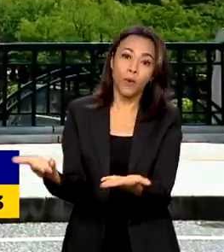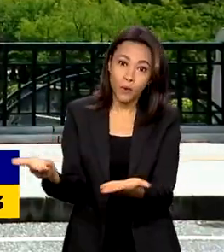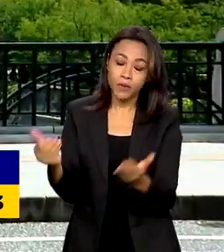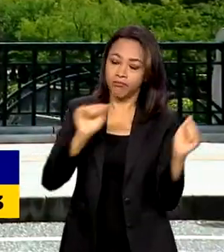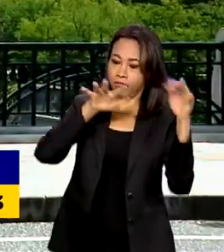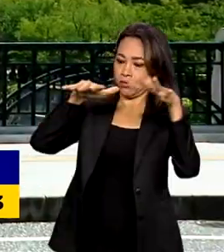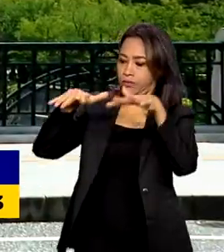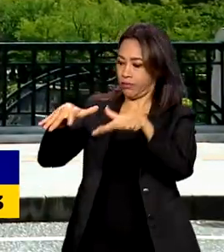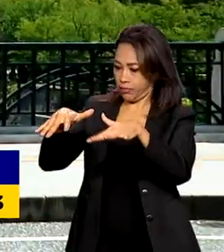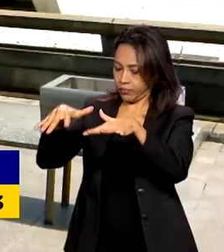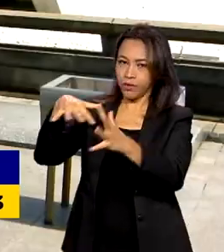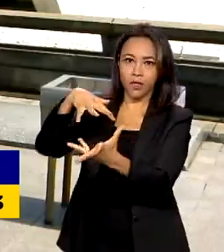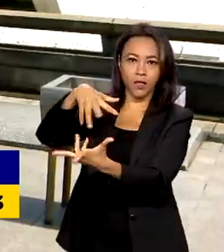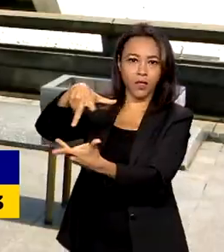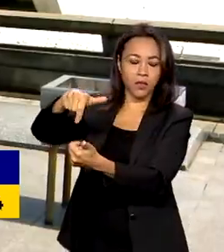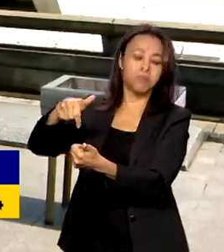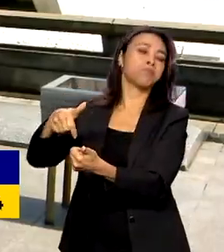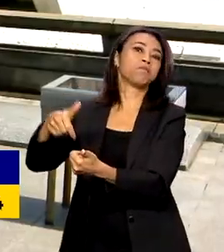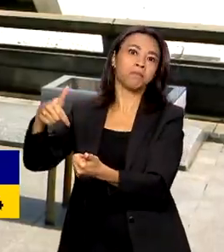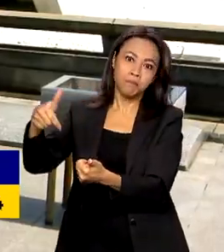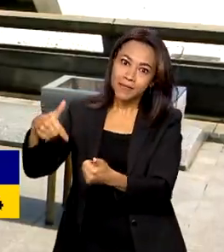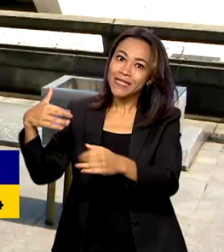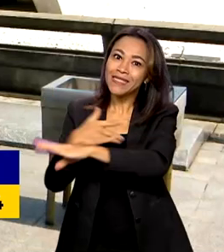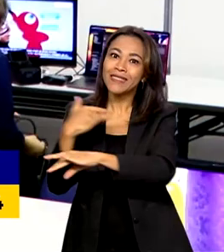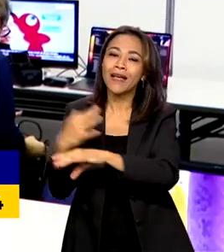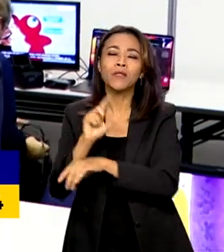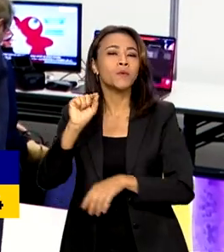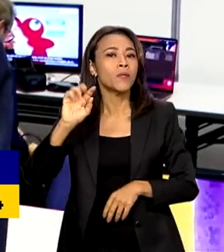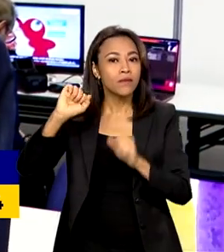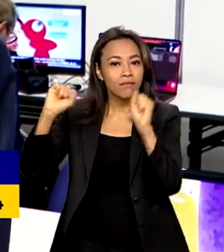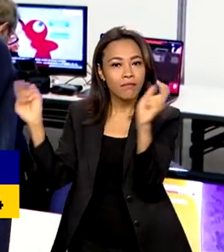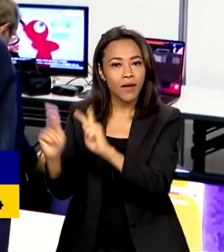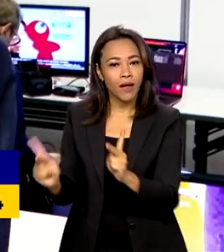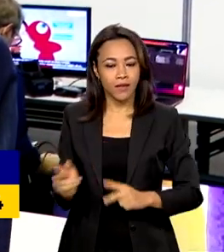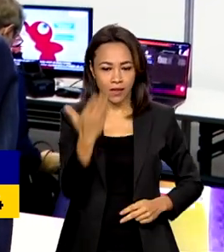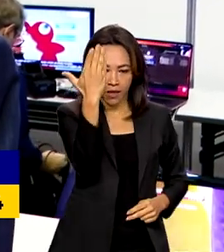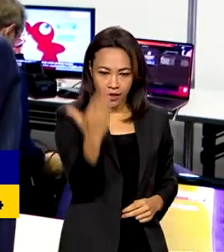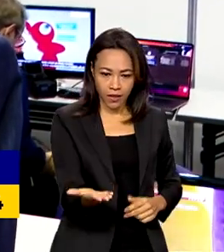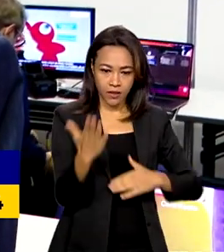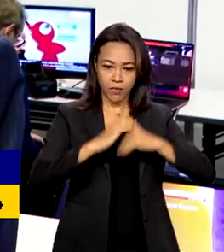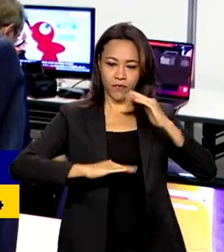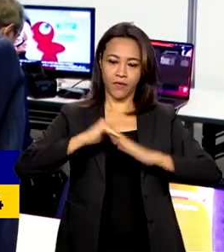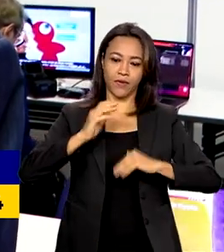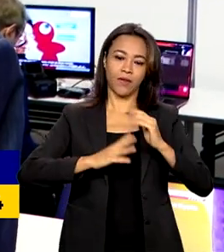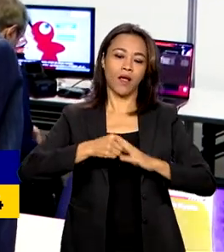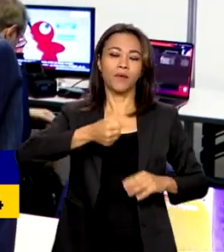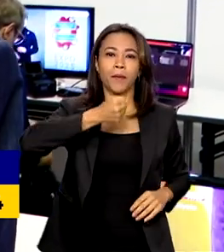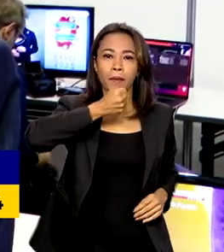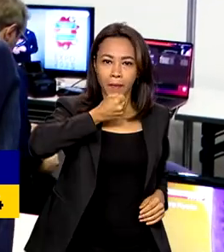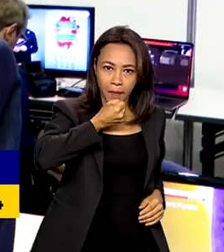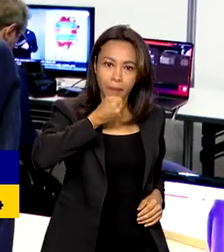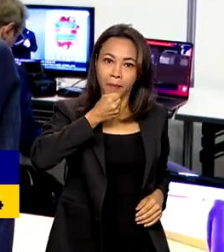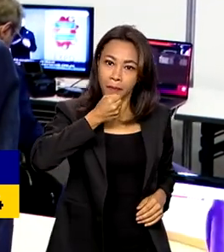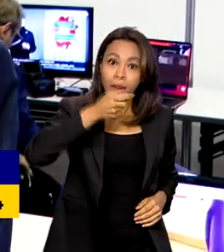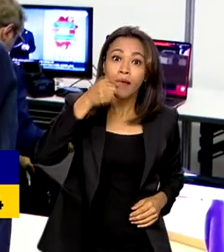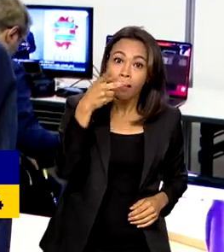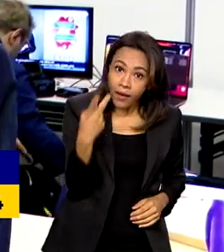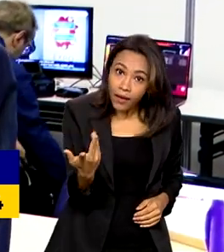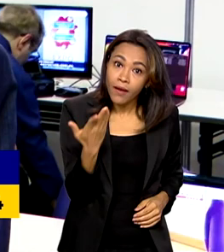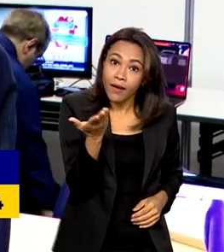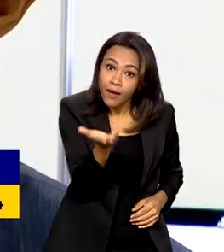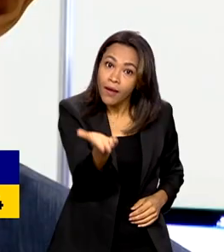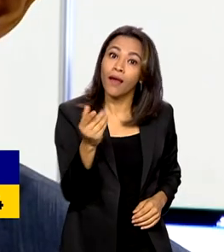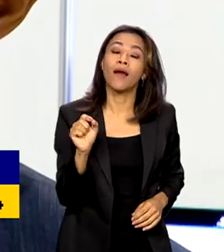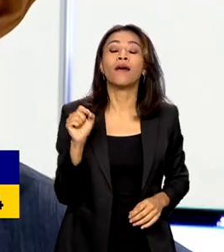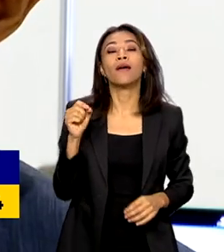internacionalmente como a cidade da paz. Este jornalista da NHK, emissora pública do